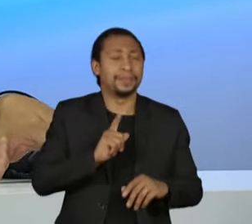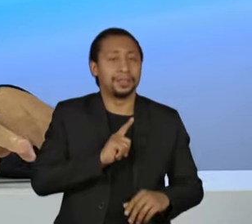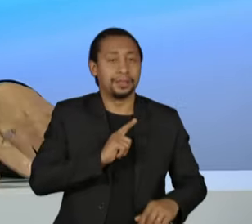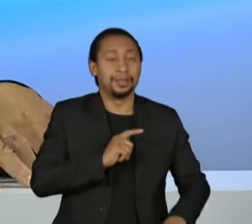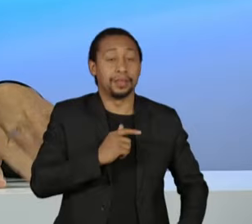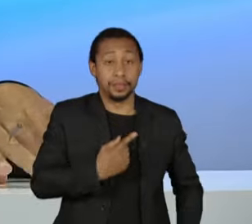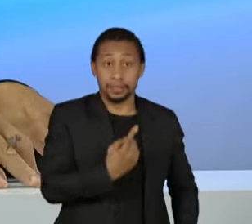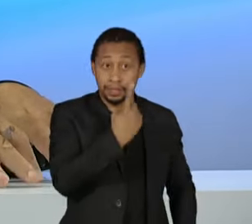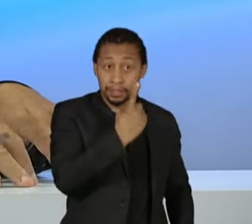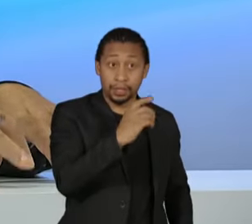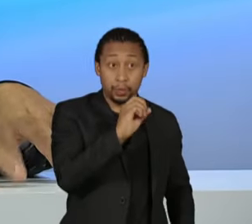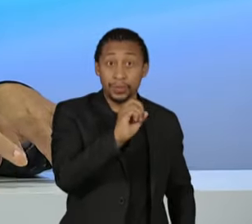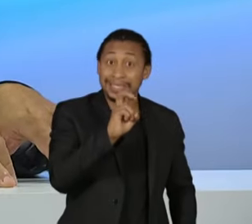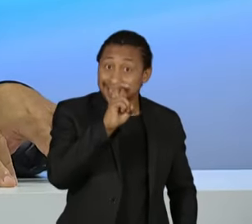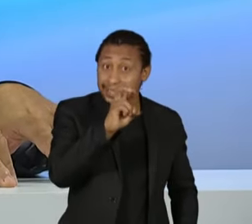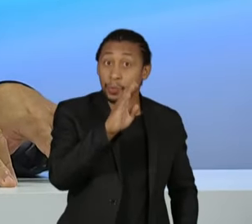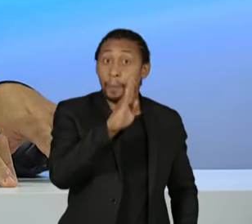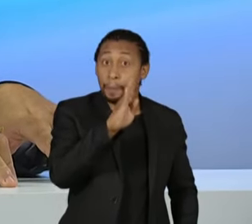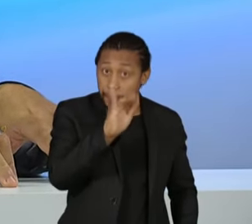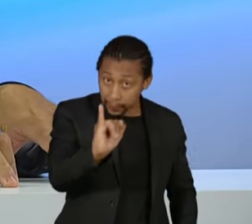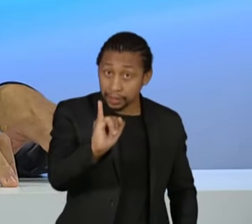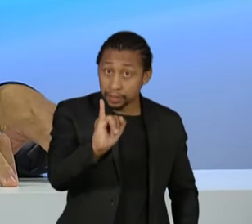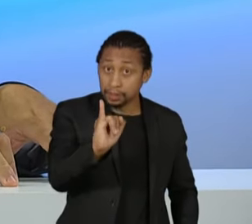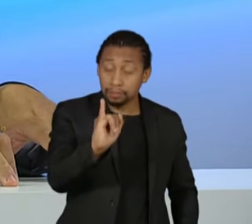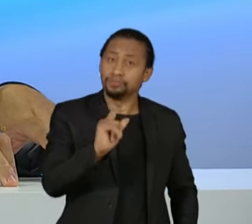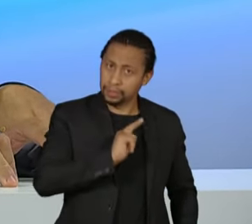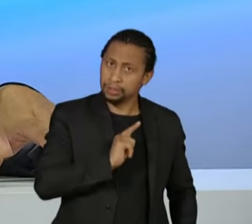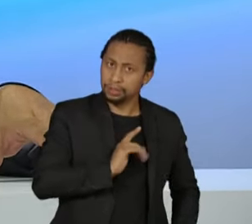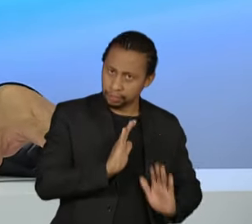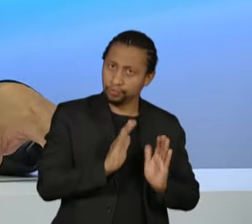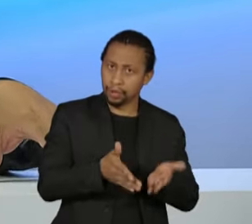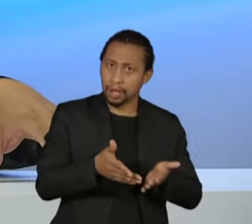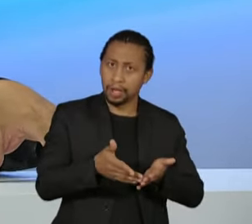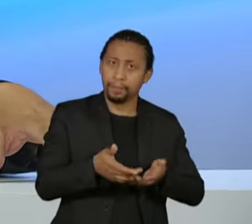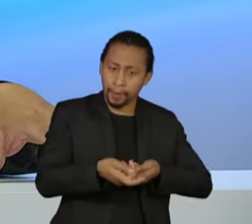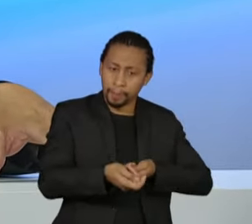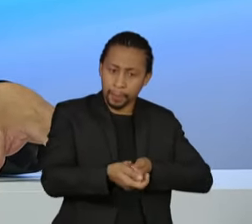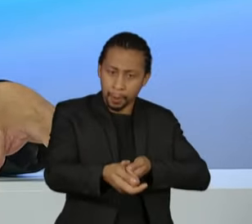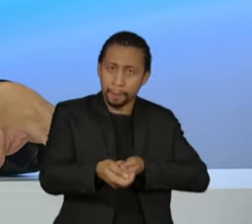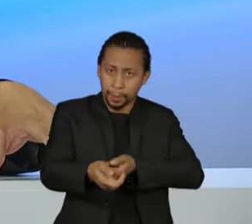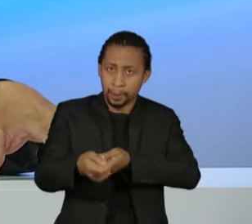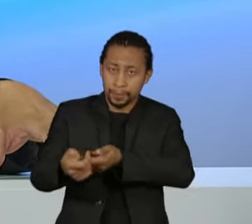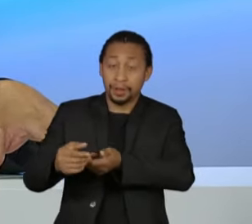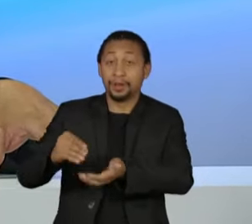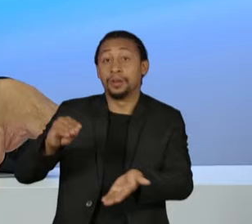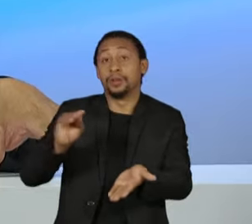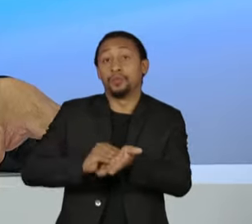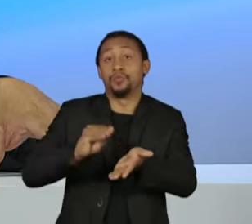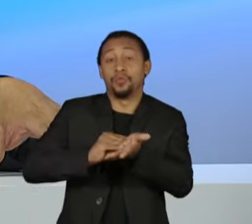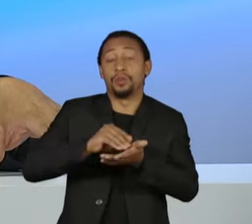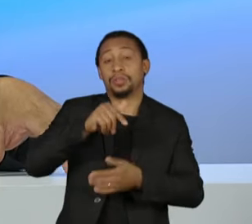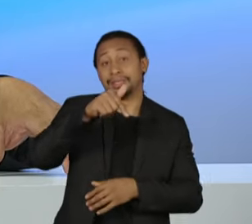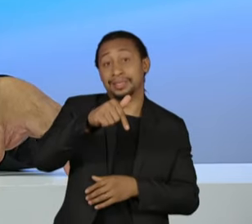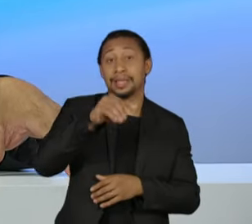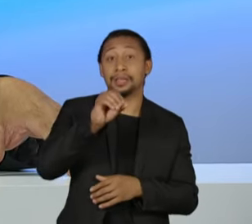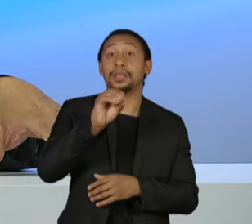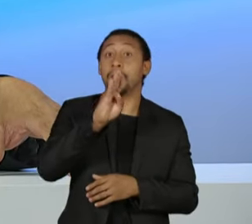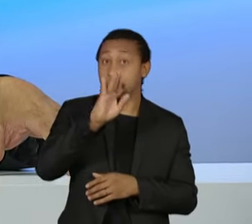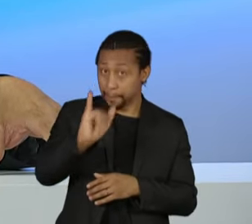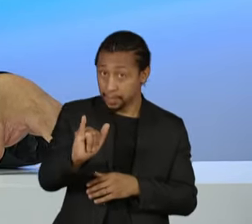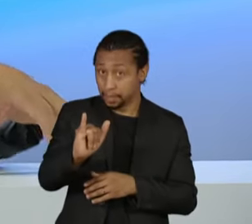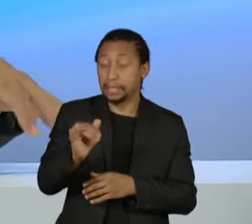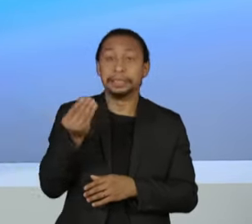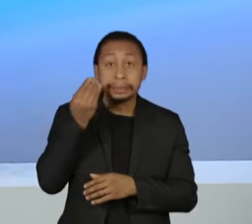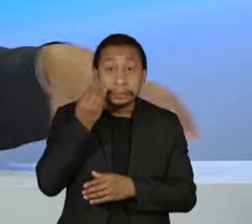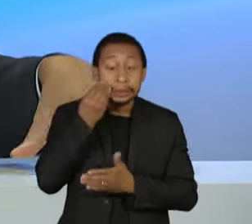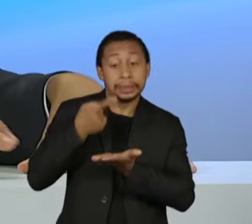bilhões já previstos no orçamento para bancar, parte desta conta, e falta 70 bilhões, que é o que está sendo negociado agora